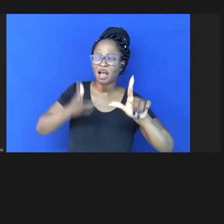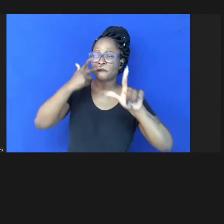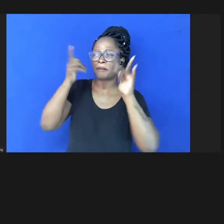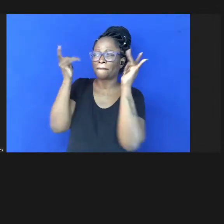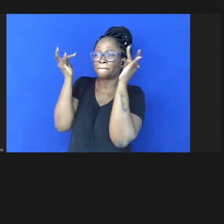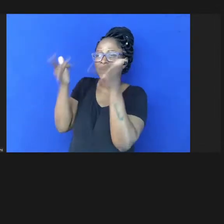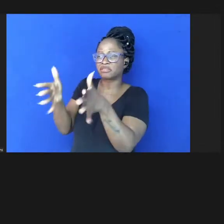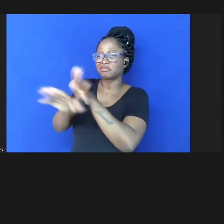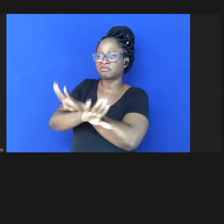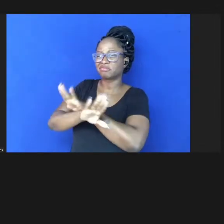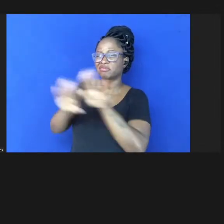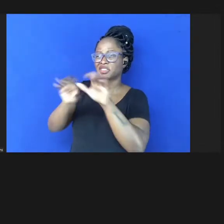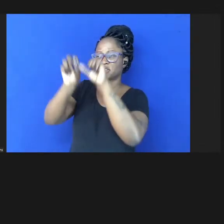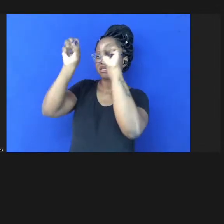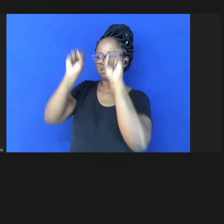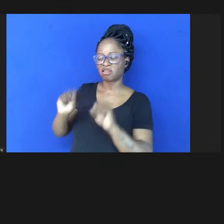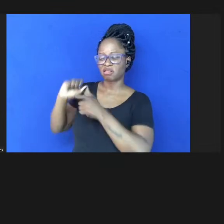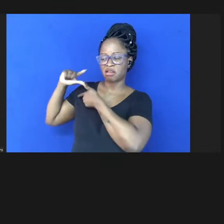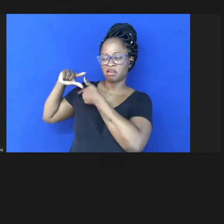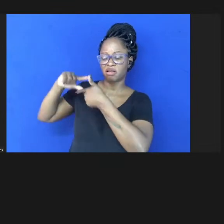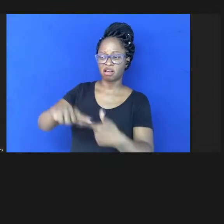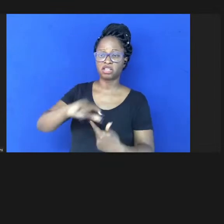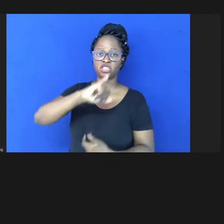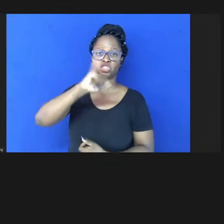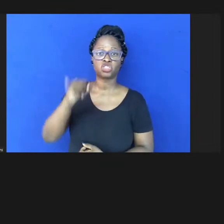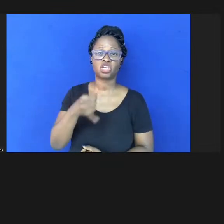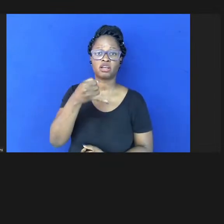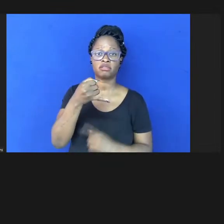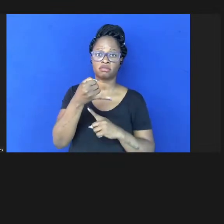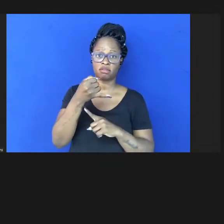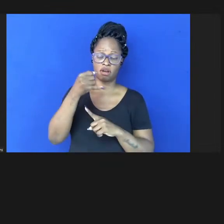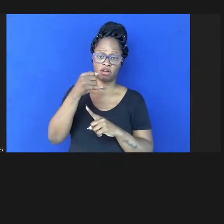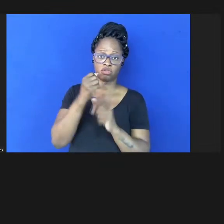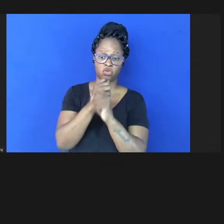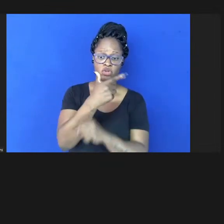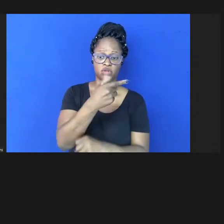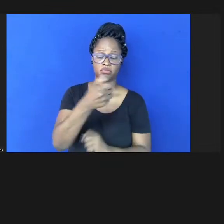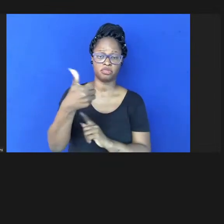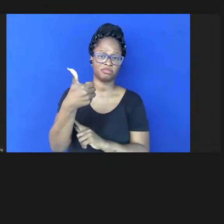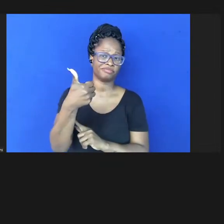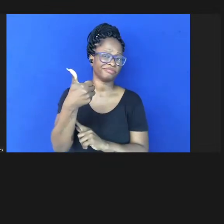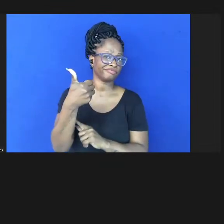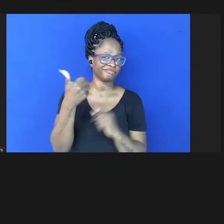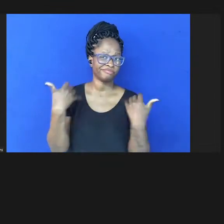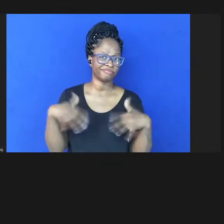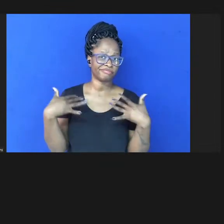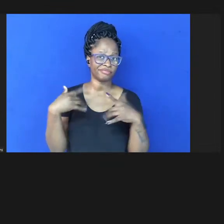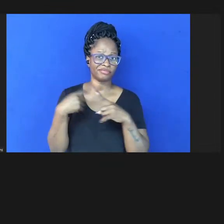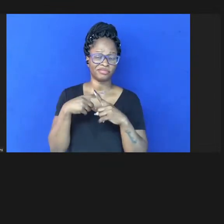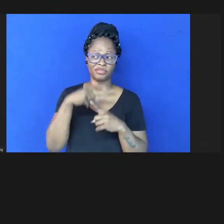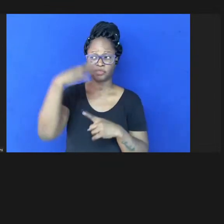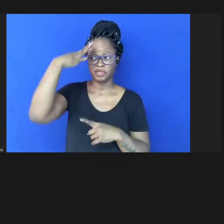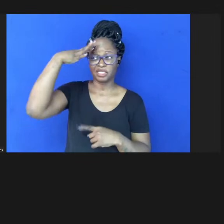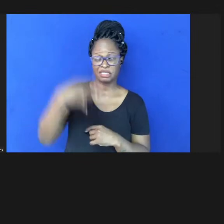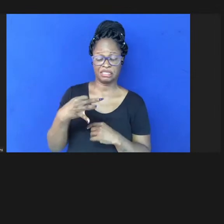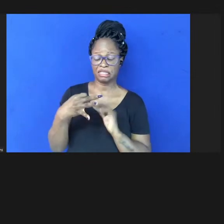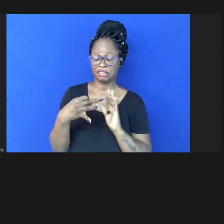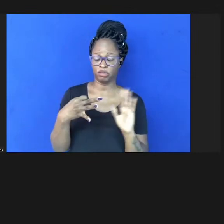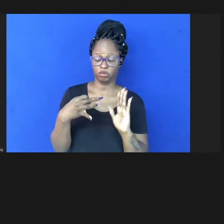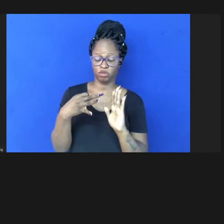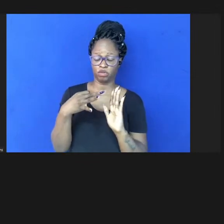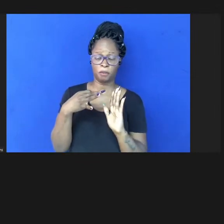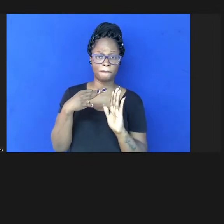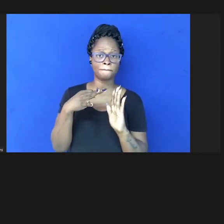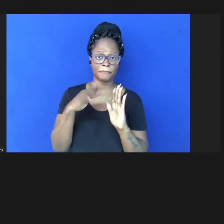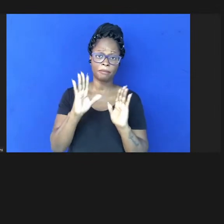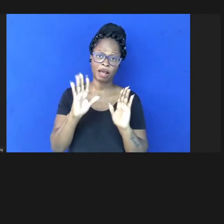esse sistema em janeiro de 2021 o que é um pouco cedo mas é